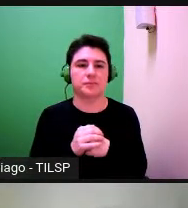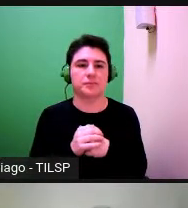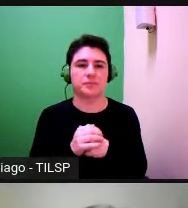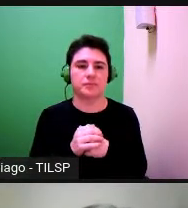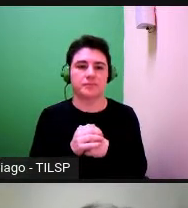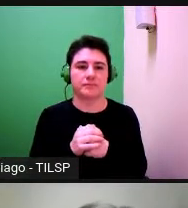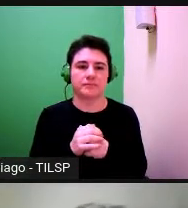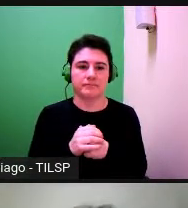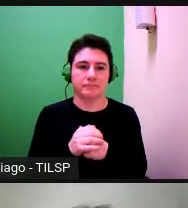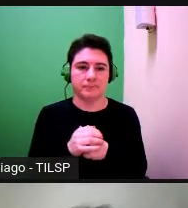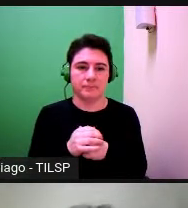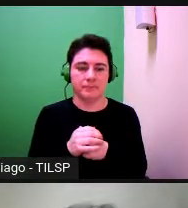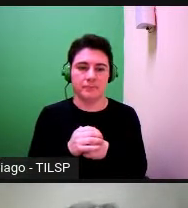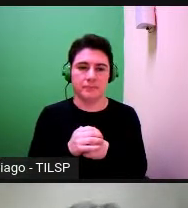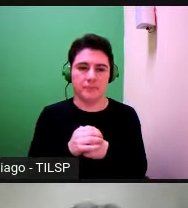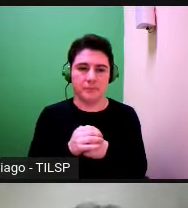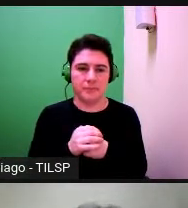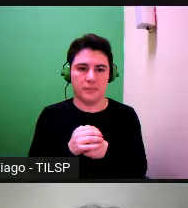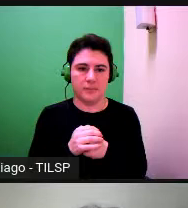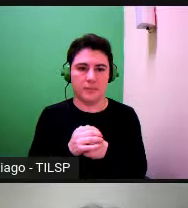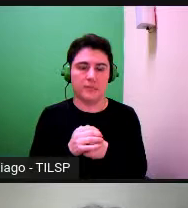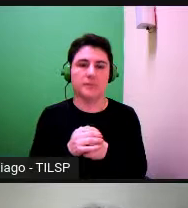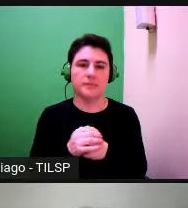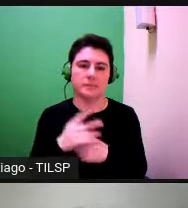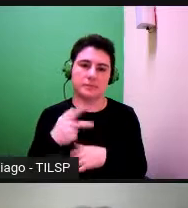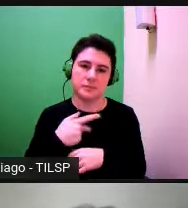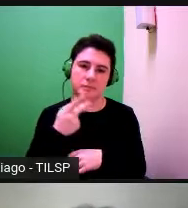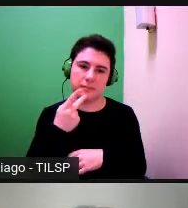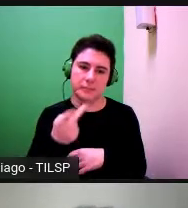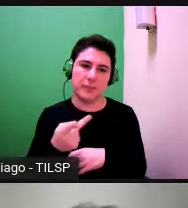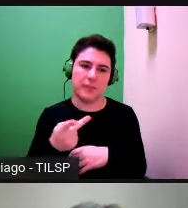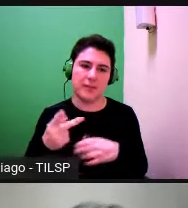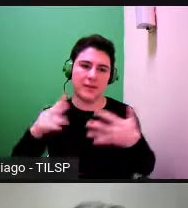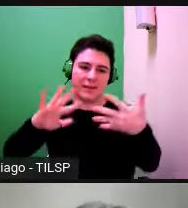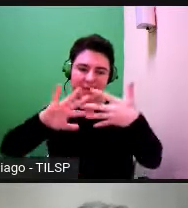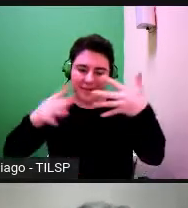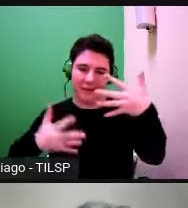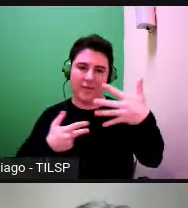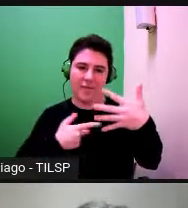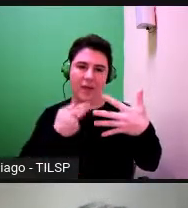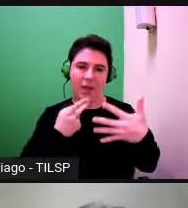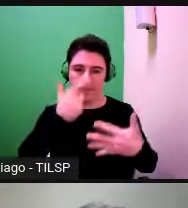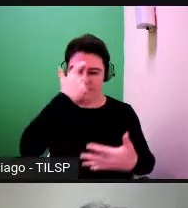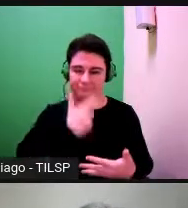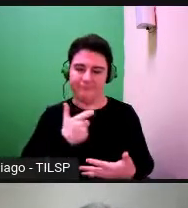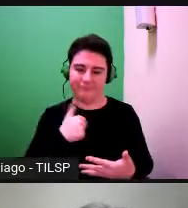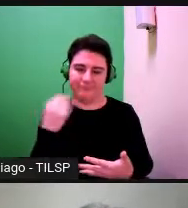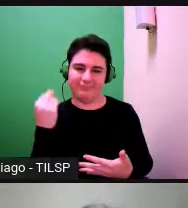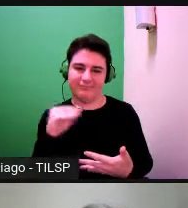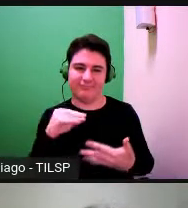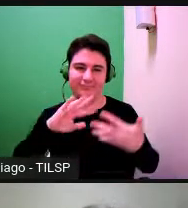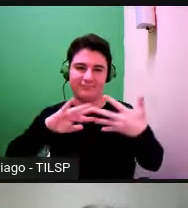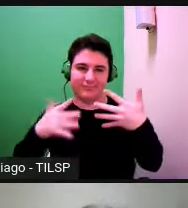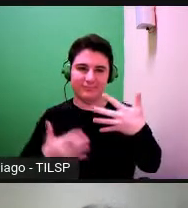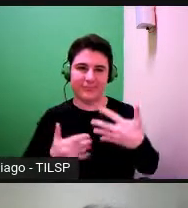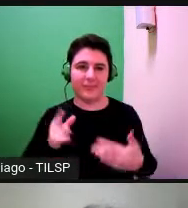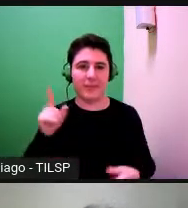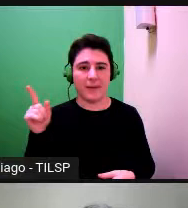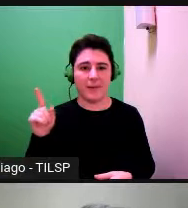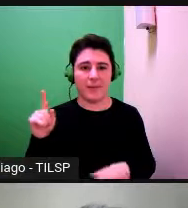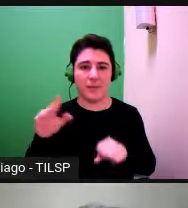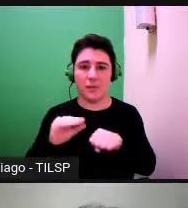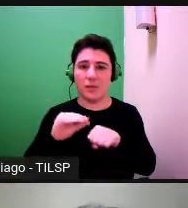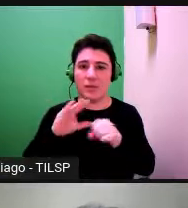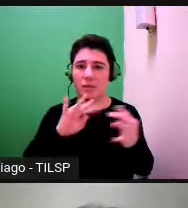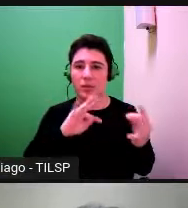desculpar-me se necessitar a mim própria solução de facilidade o conhecimento todo o conhecimento